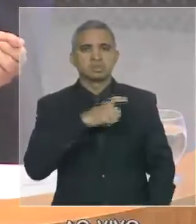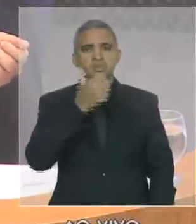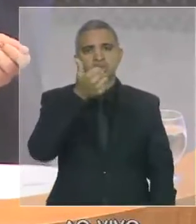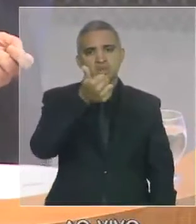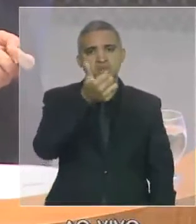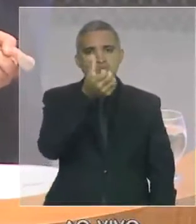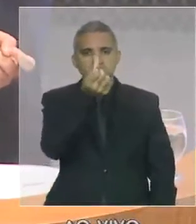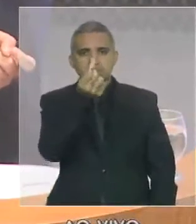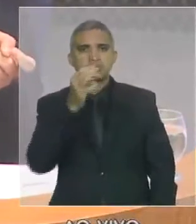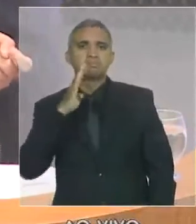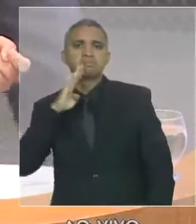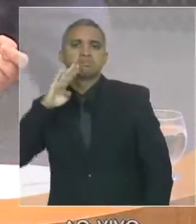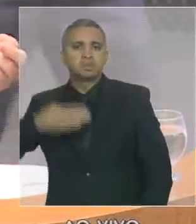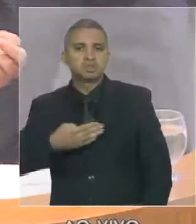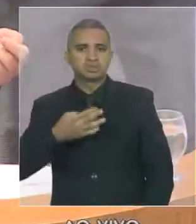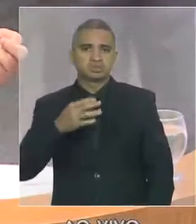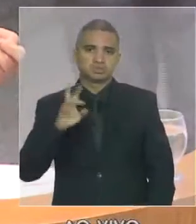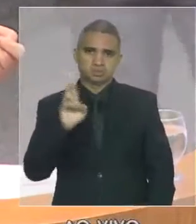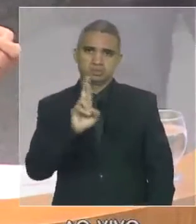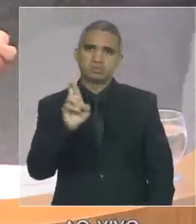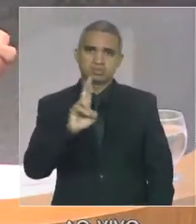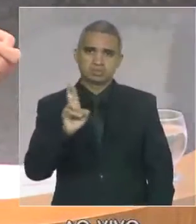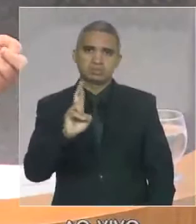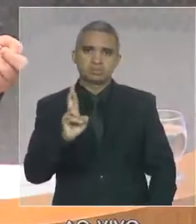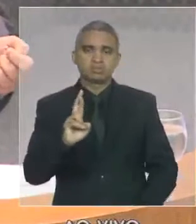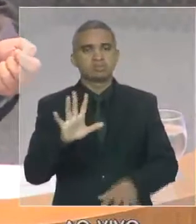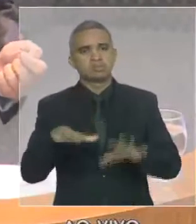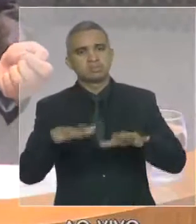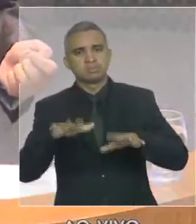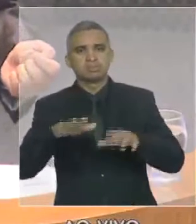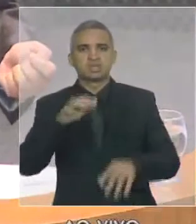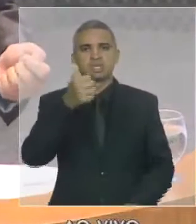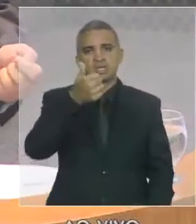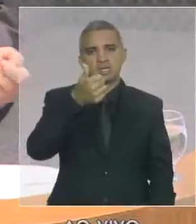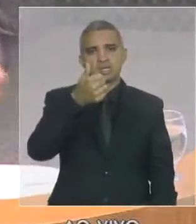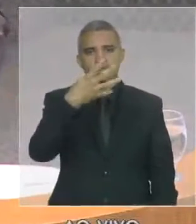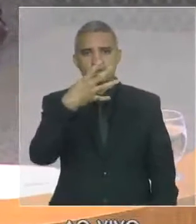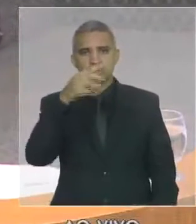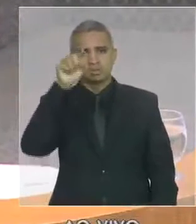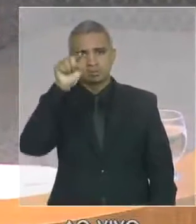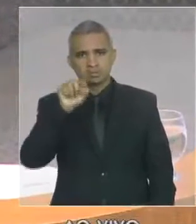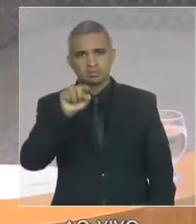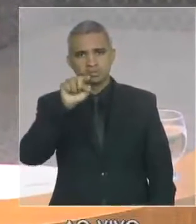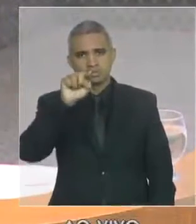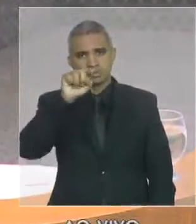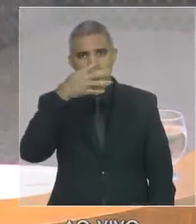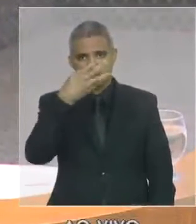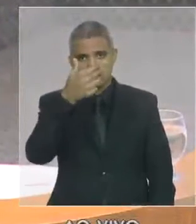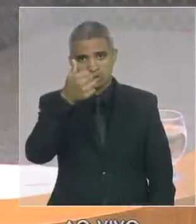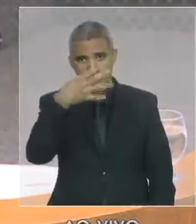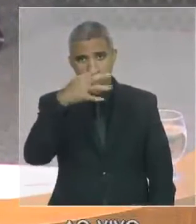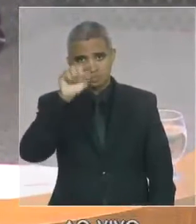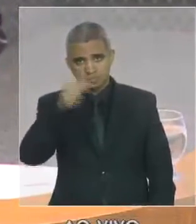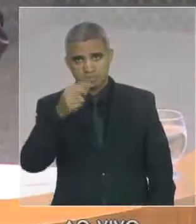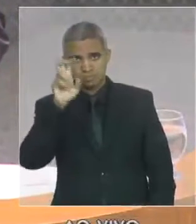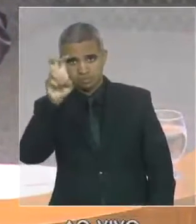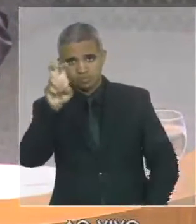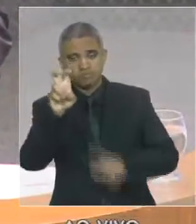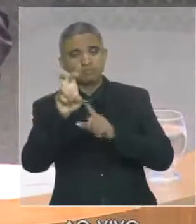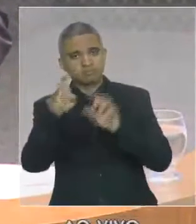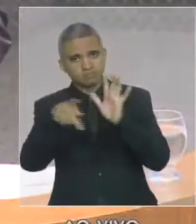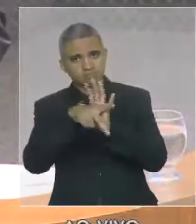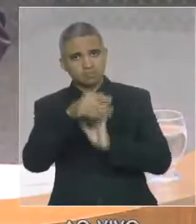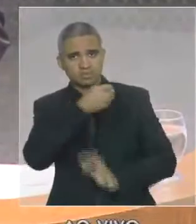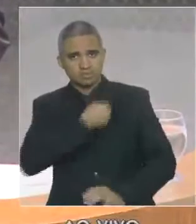bilhões de reais, sendo 14,5 oriundos de receita do Tesouro. E nós